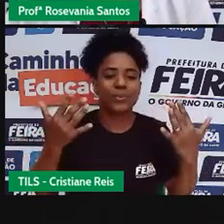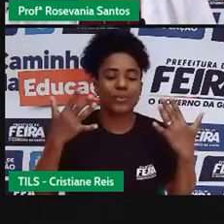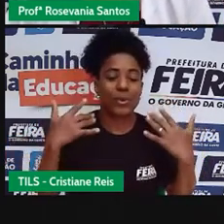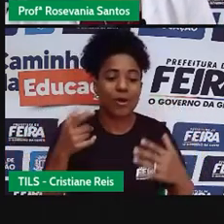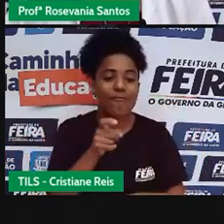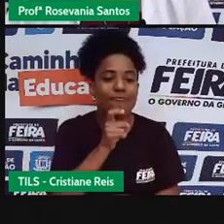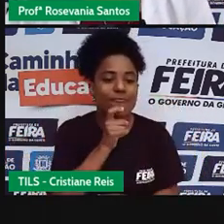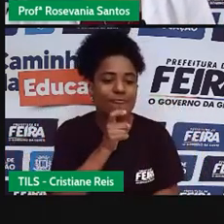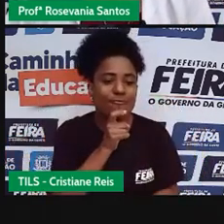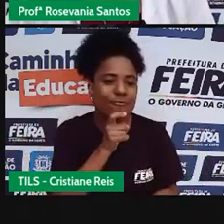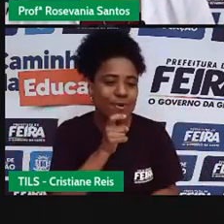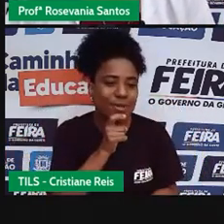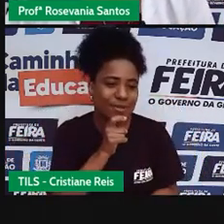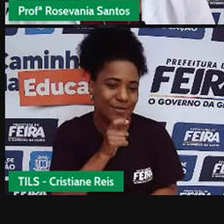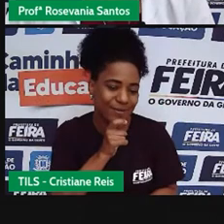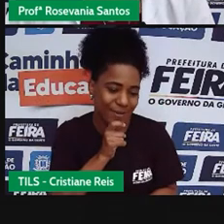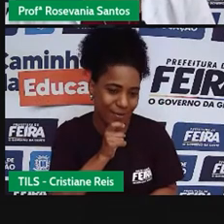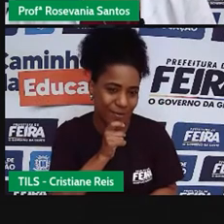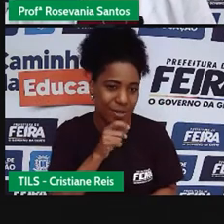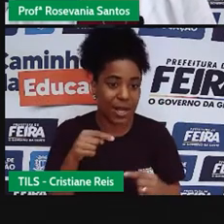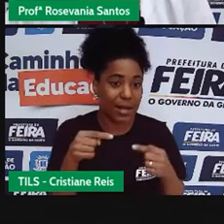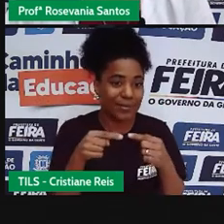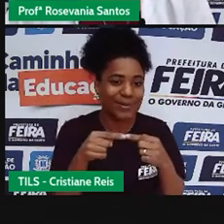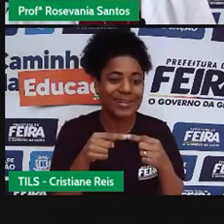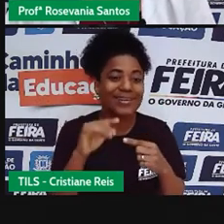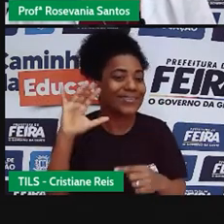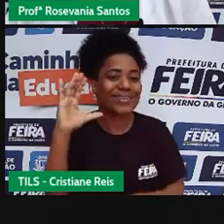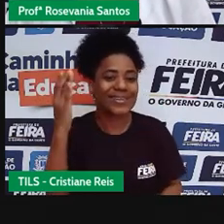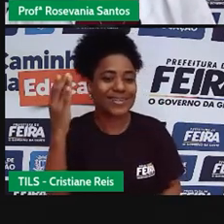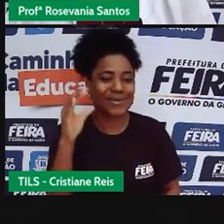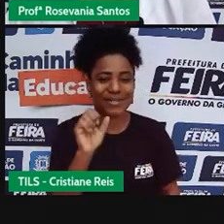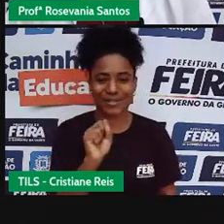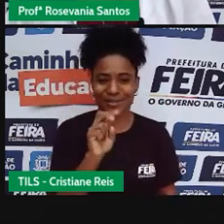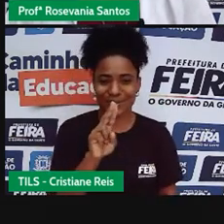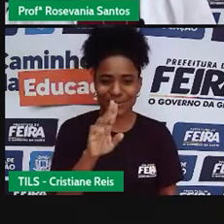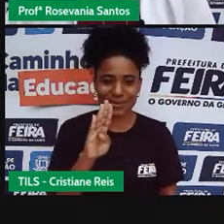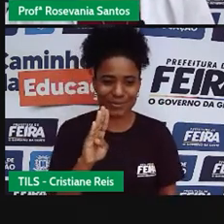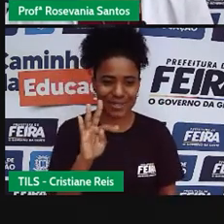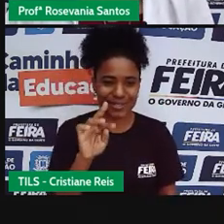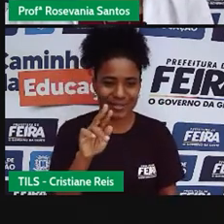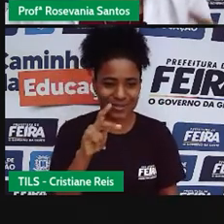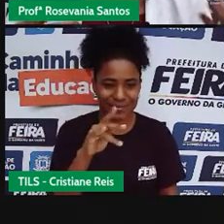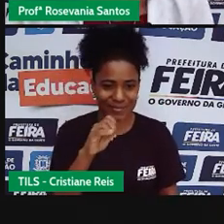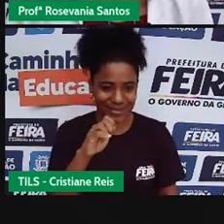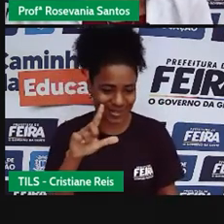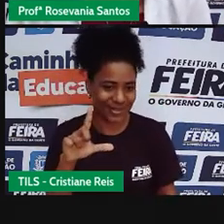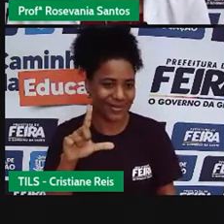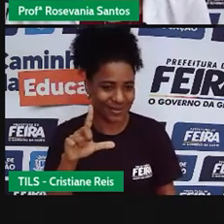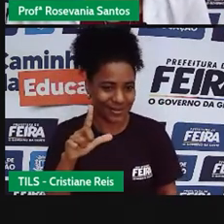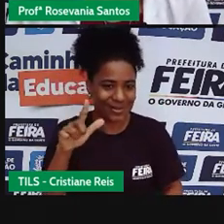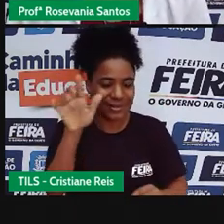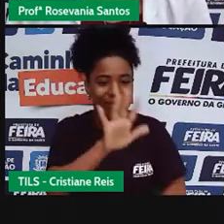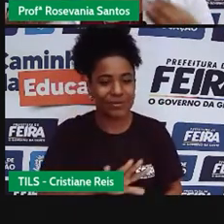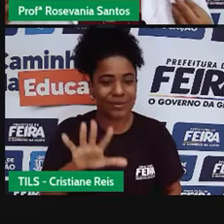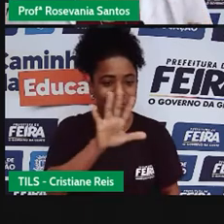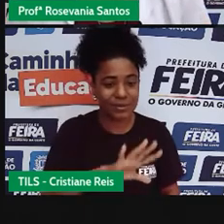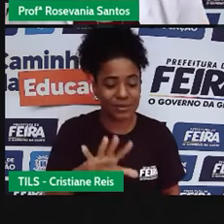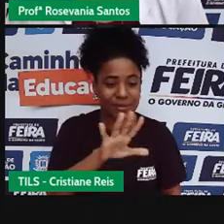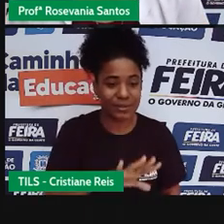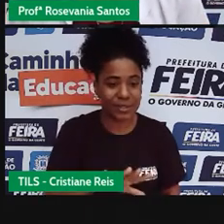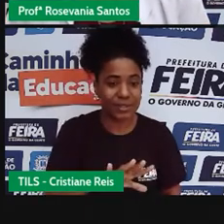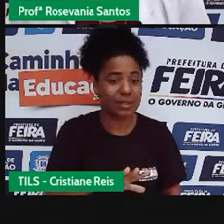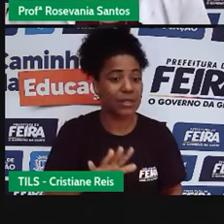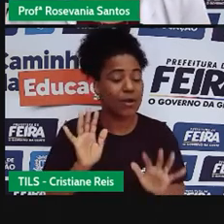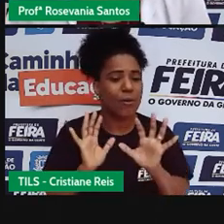que é o clima, né, subtropical e, consequentemente, a gente tem também nessa região uma grande influência de